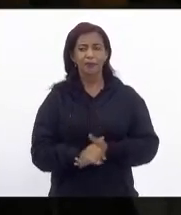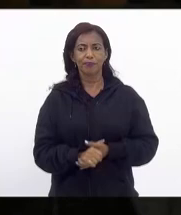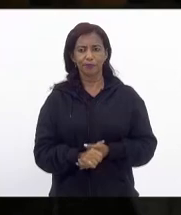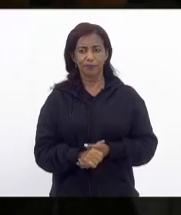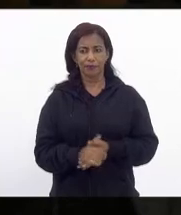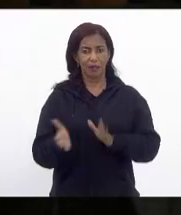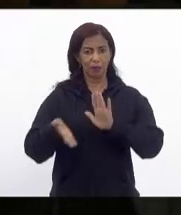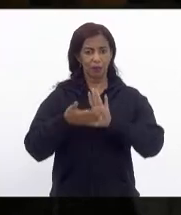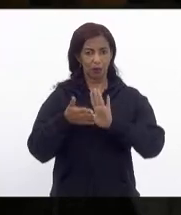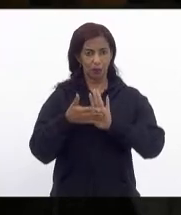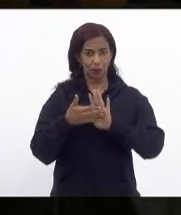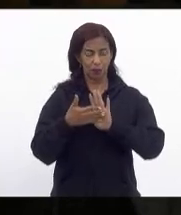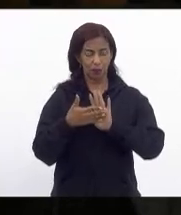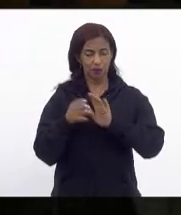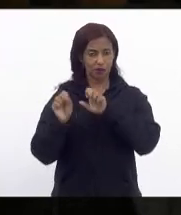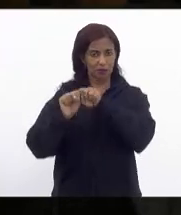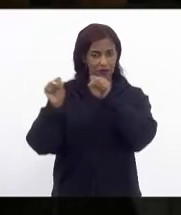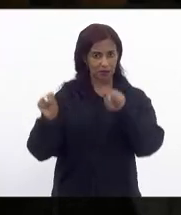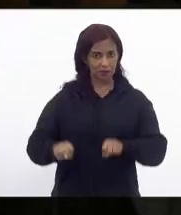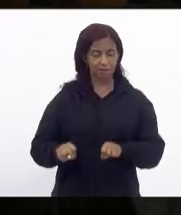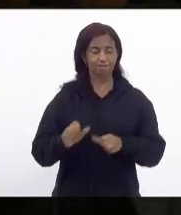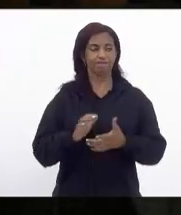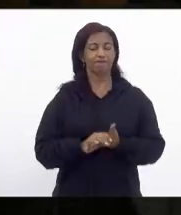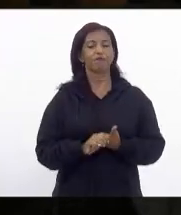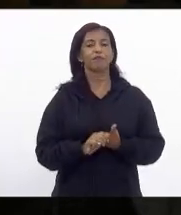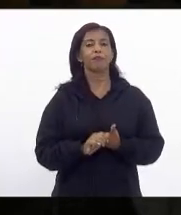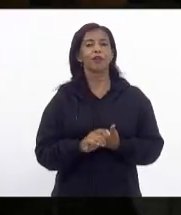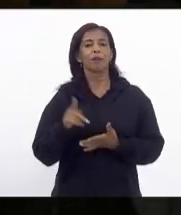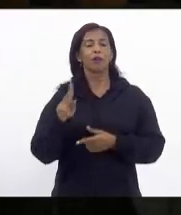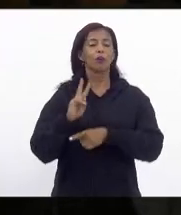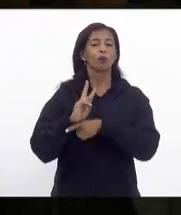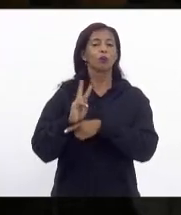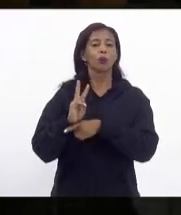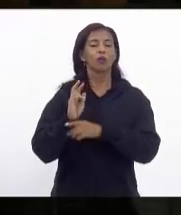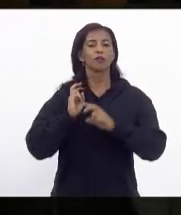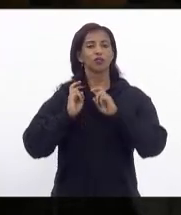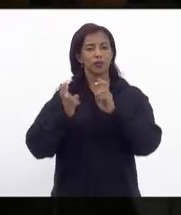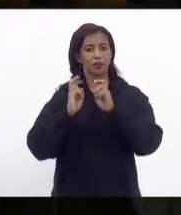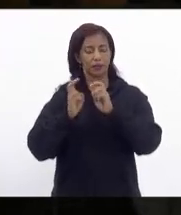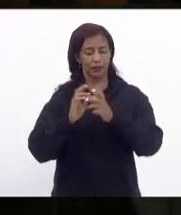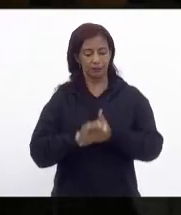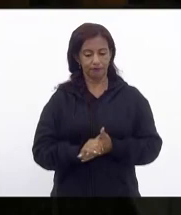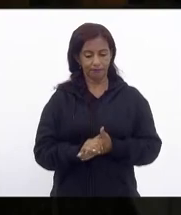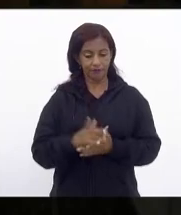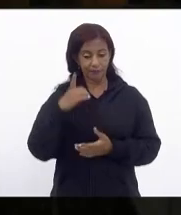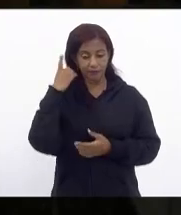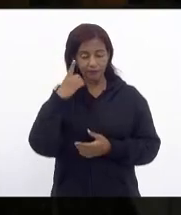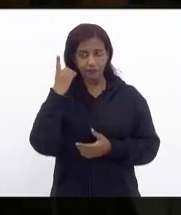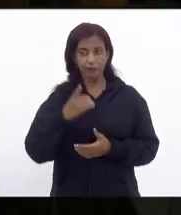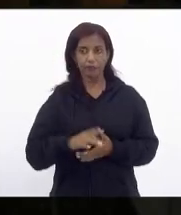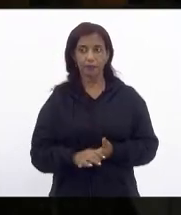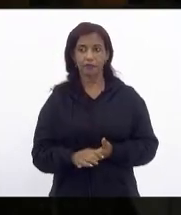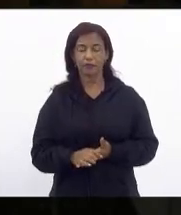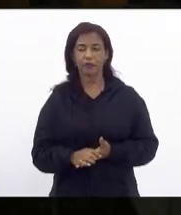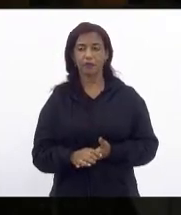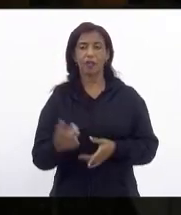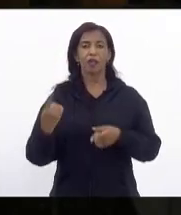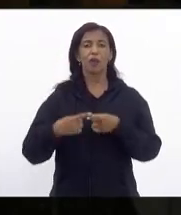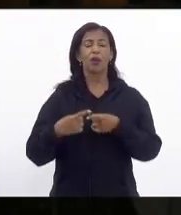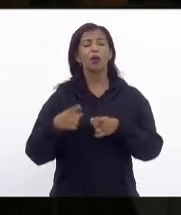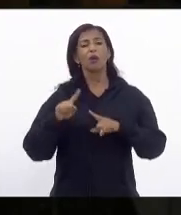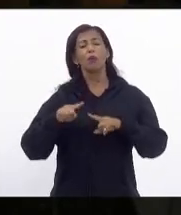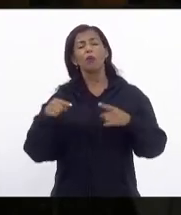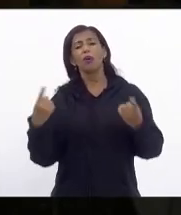na proposta sistematizada pela Casa Fluminense pelo Observatório dos Trens deputada Marta Rocha por que não